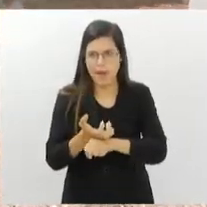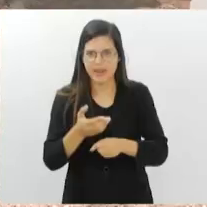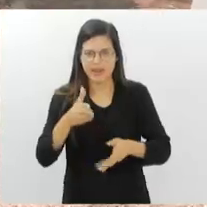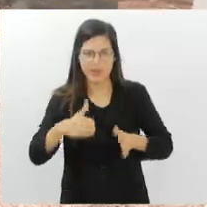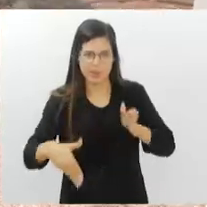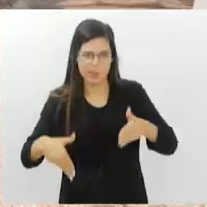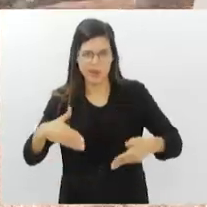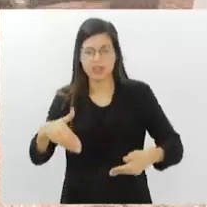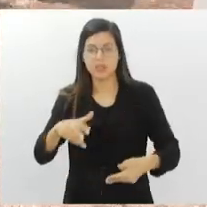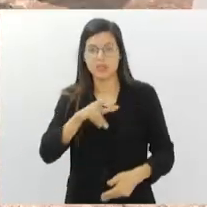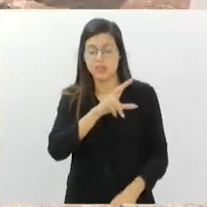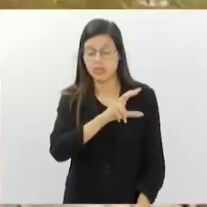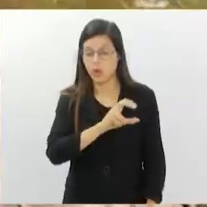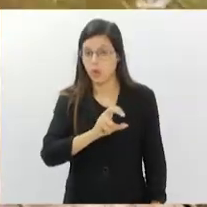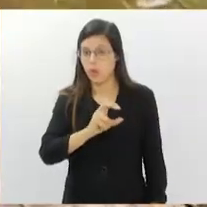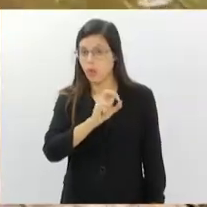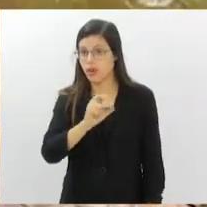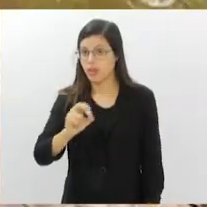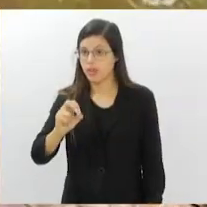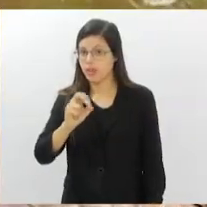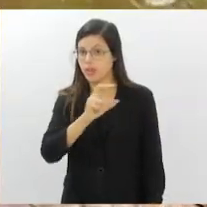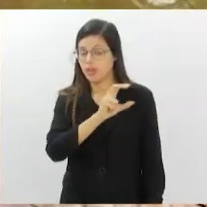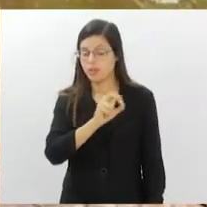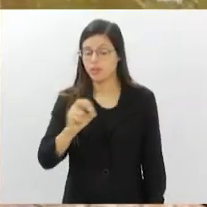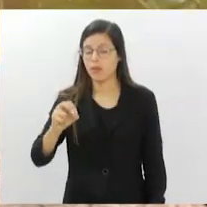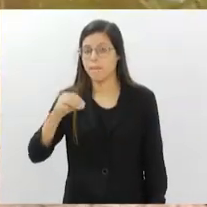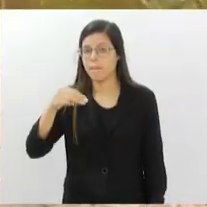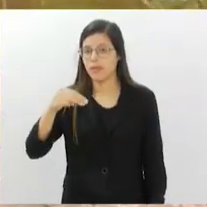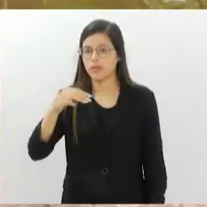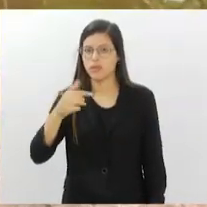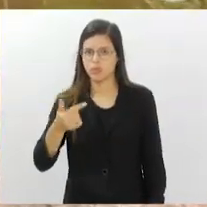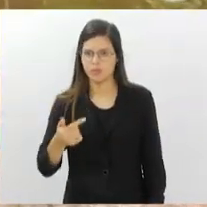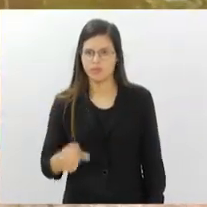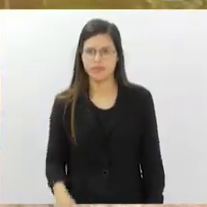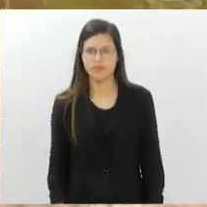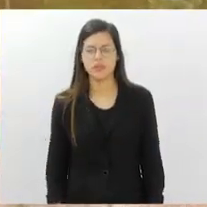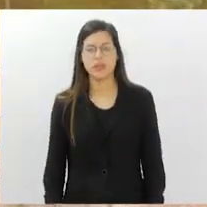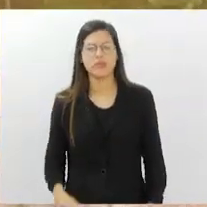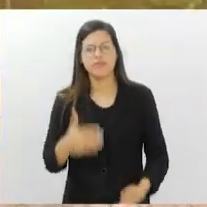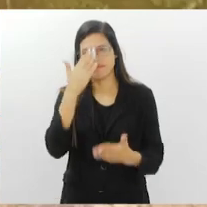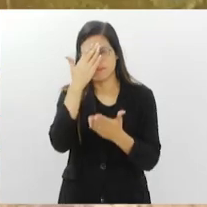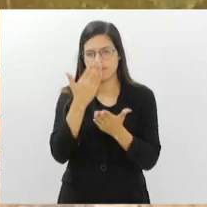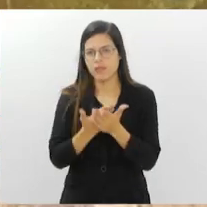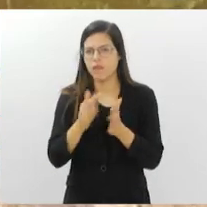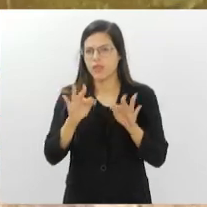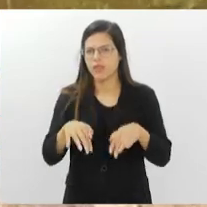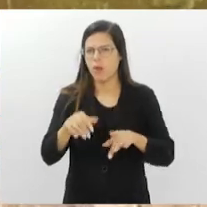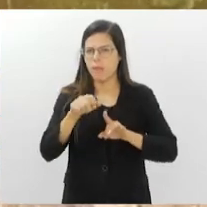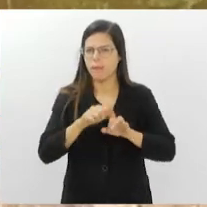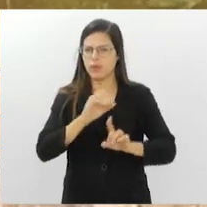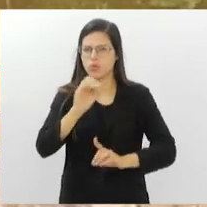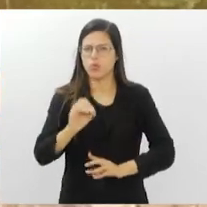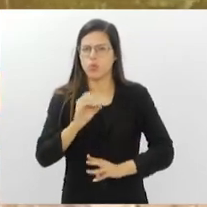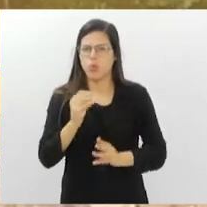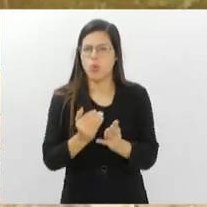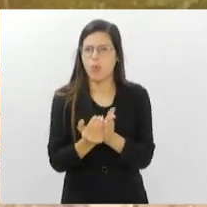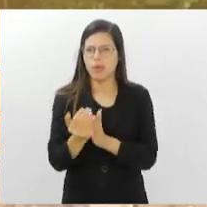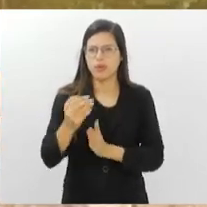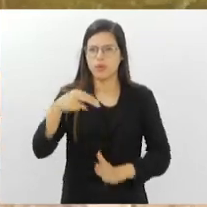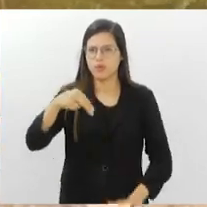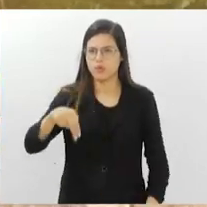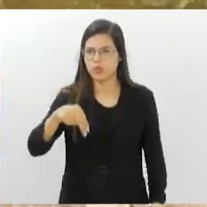850 metros quadrados. A gente acredita que até final de outubro início de novembro esteja